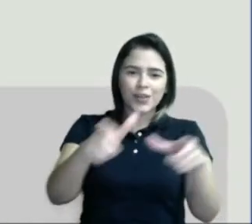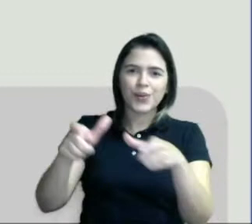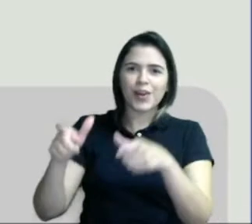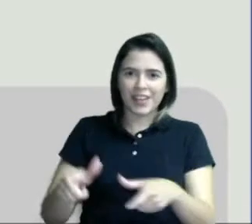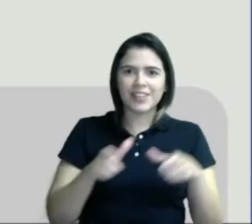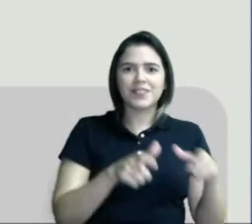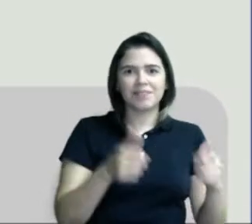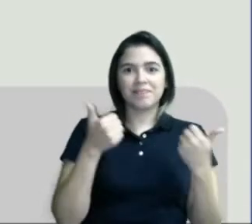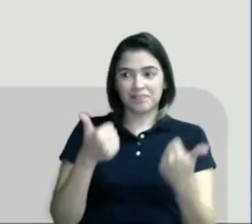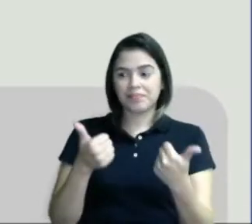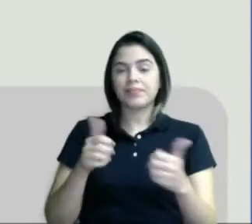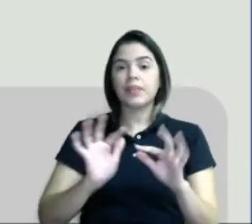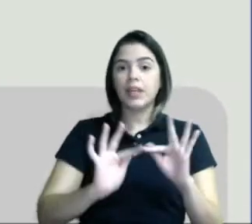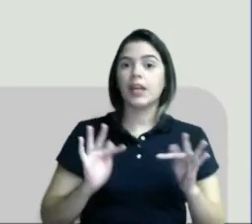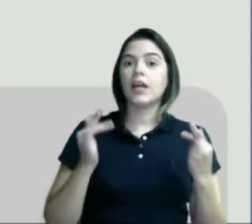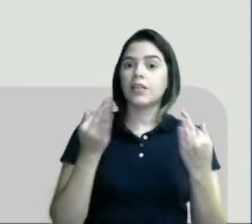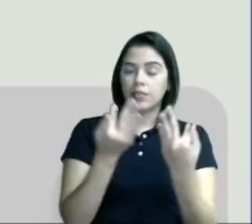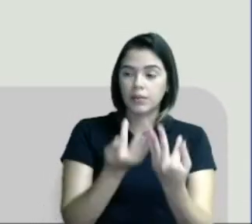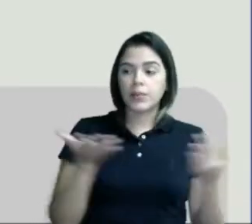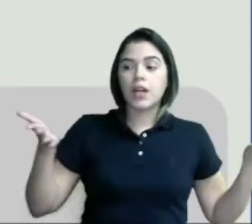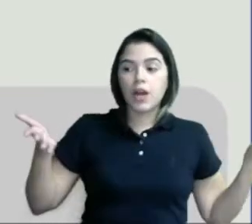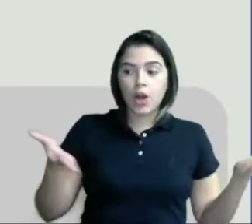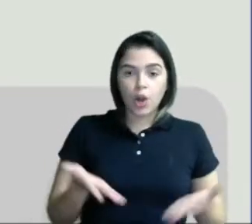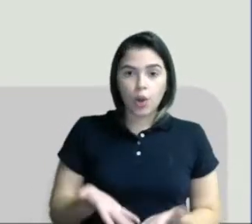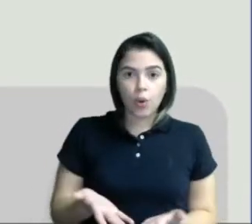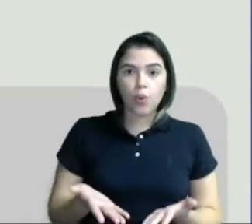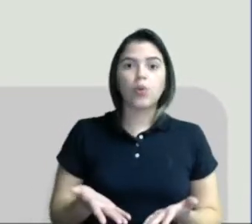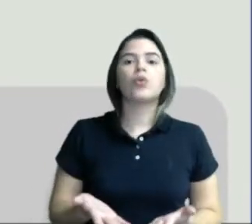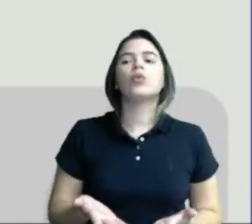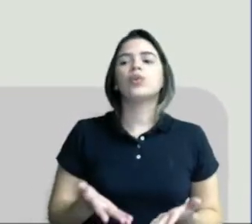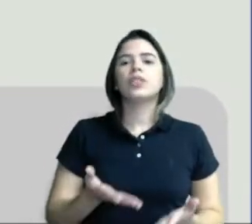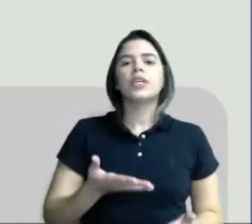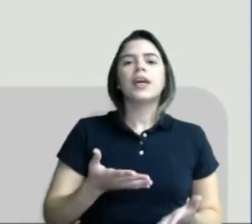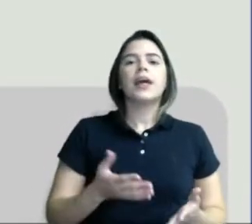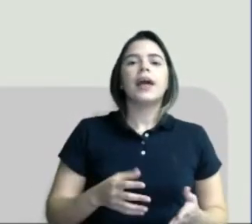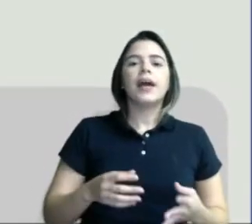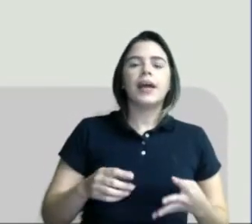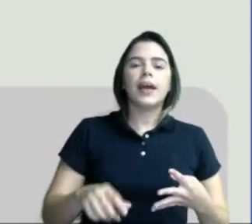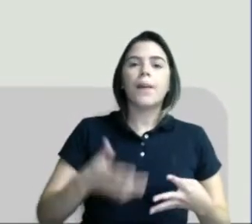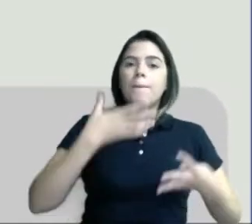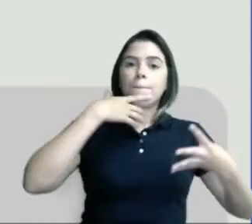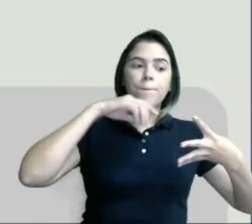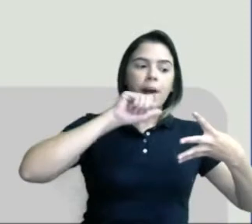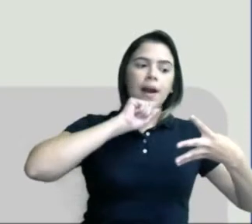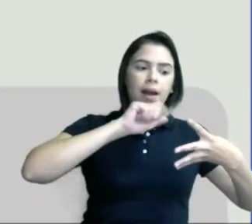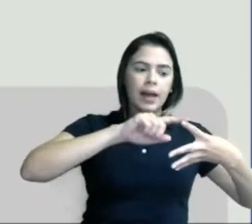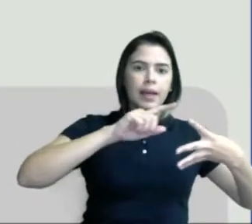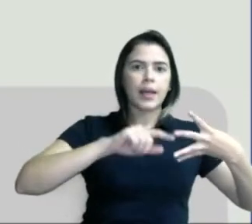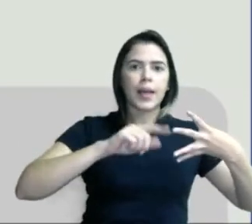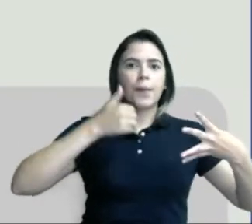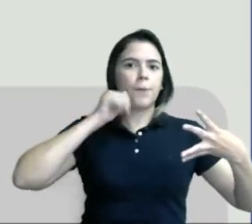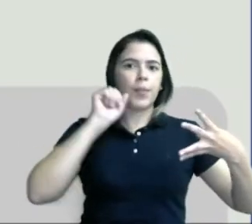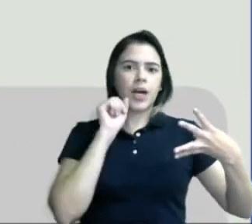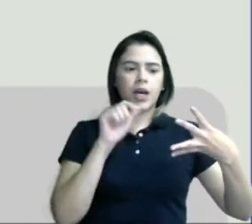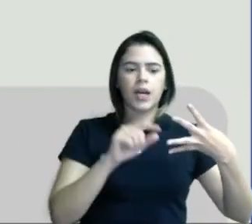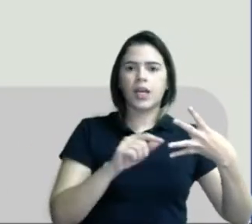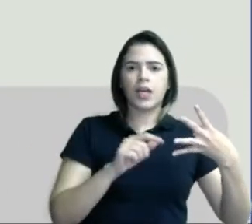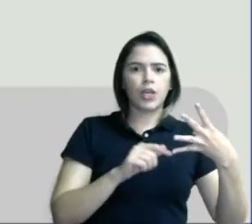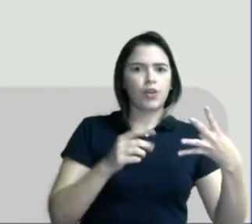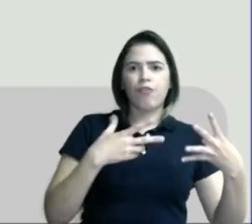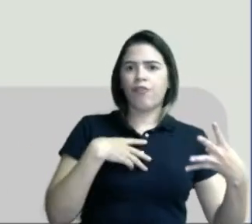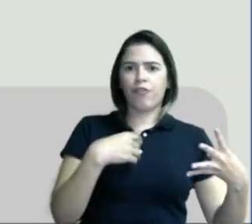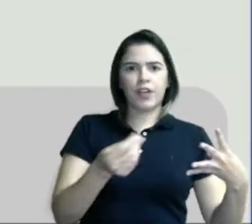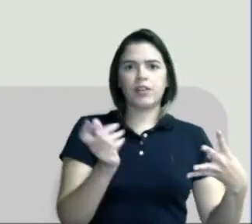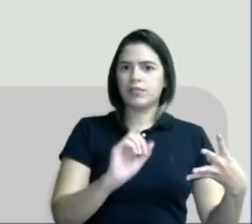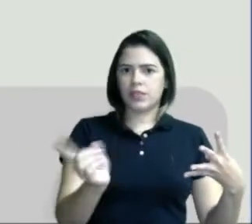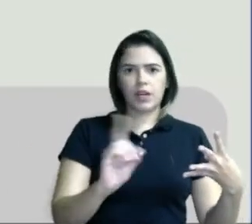E as famílias hoje saem do formato de pai, mãe e filhos. Hoje em dia, não tem mais isso. A família é o mamãe, o